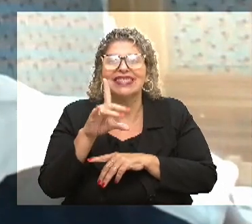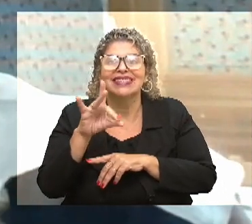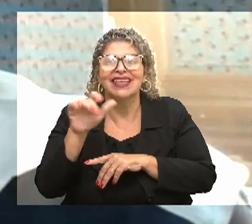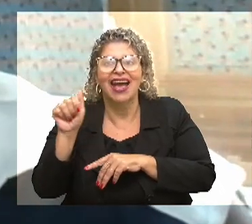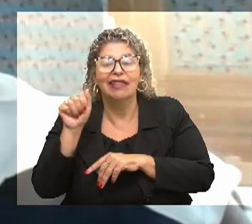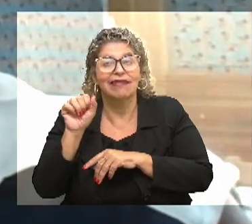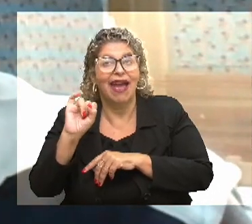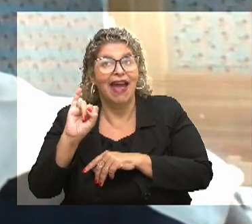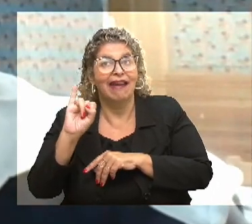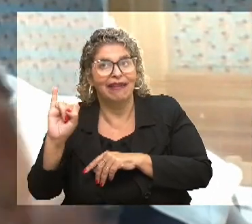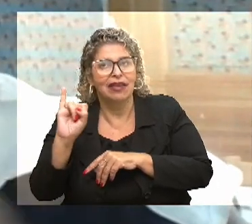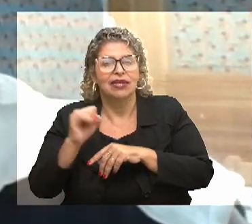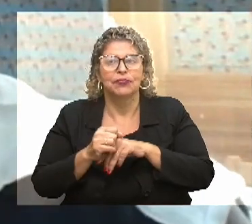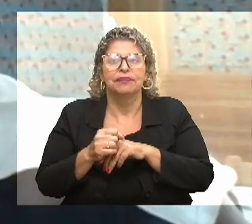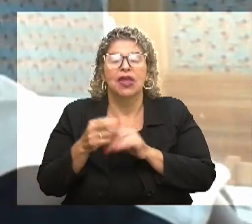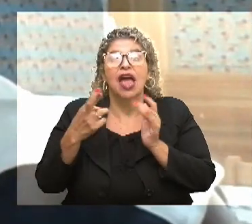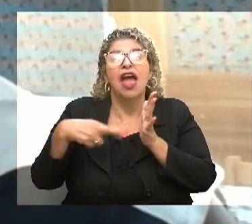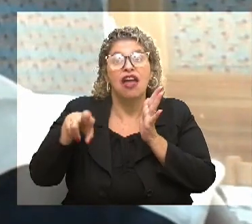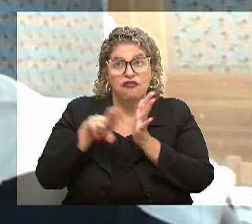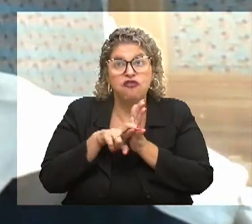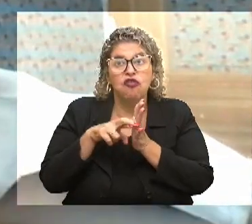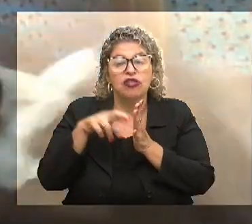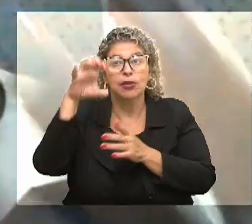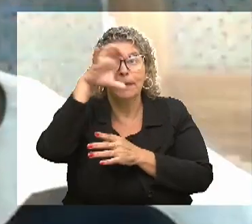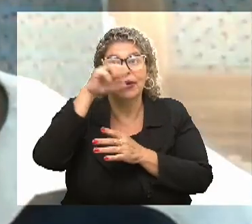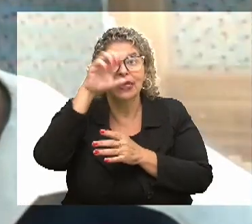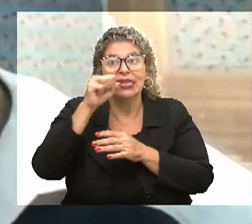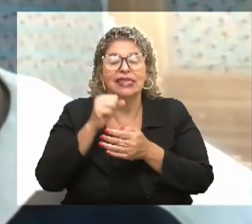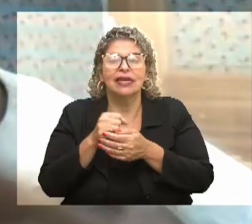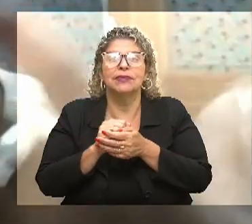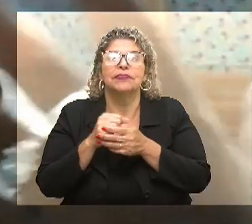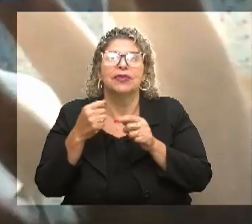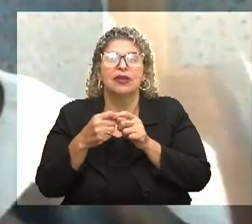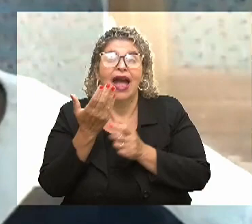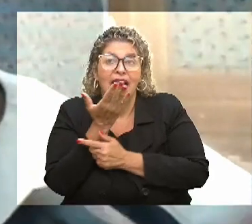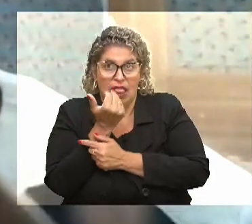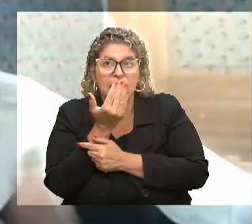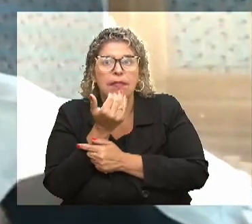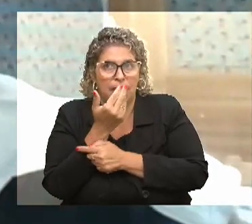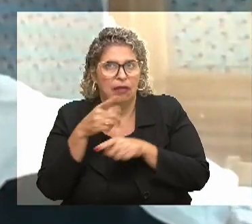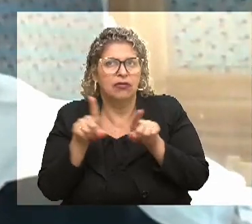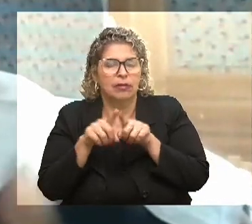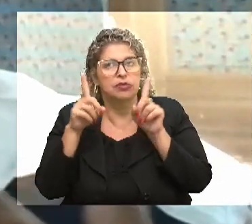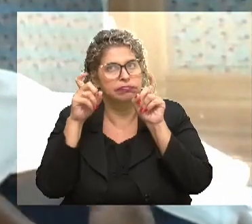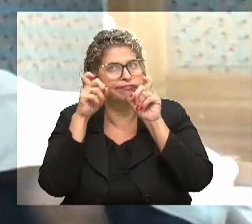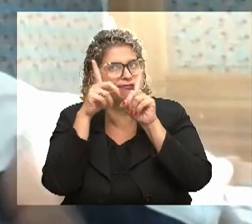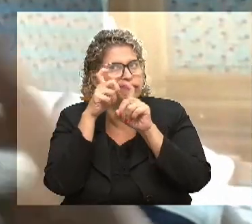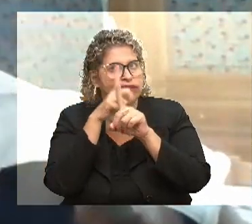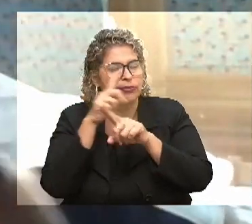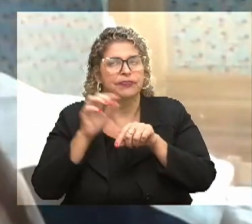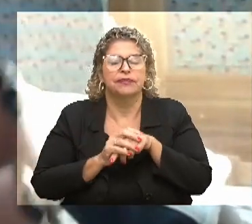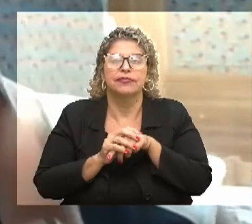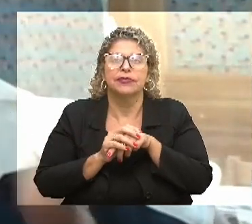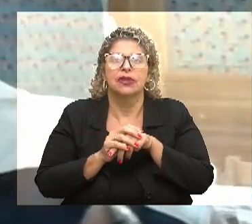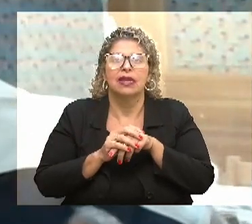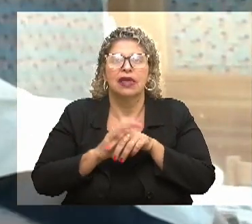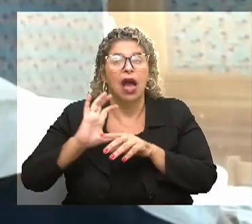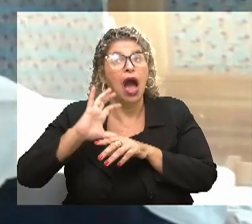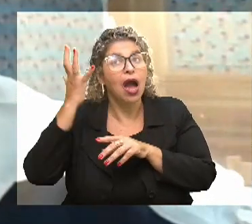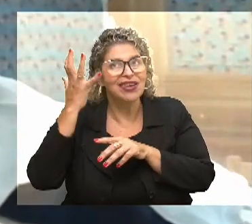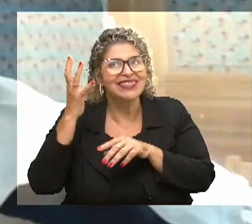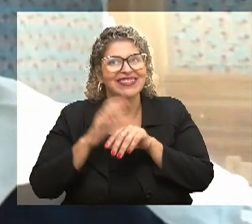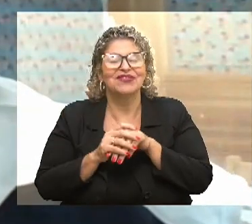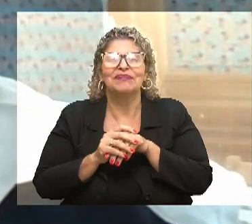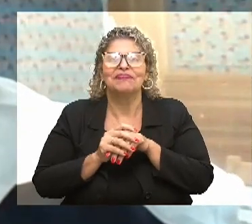reforço escolar, trazer as crianças para dentro da sede, dar um alimento que, naquela época, também já estava difícil. E aconteceu.